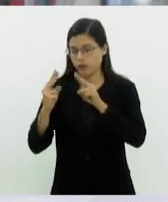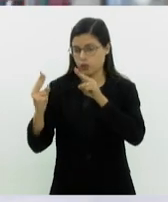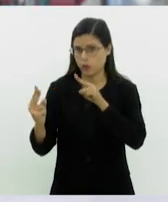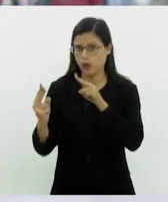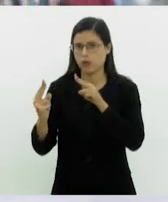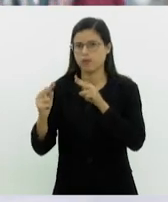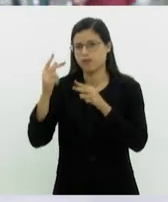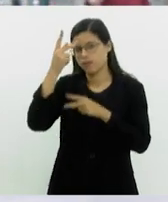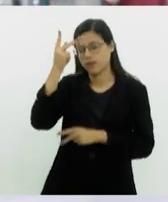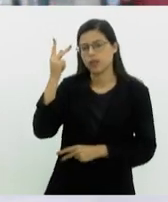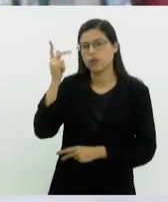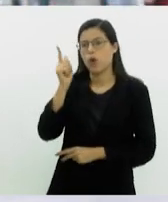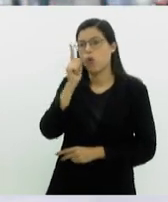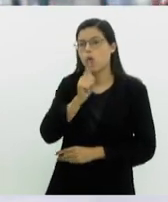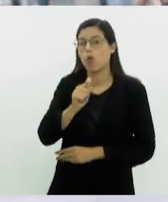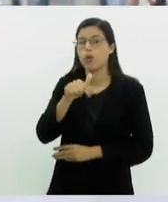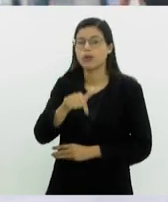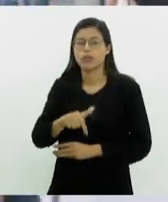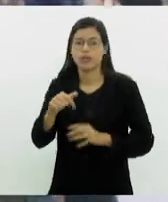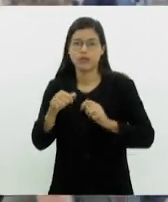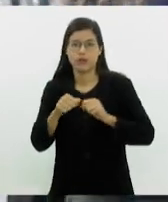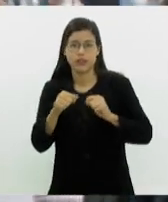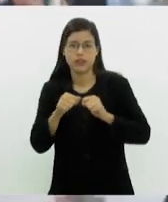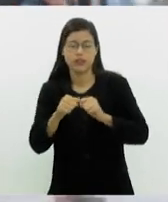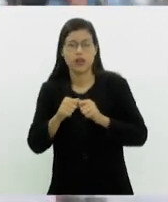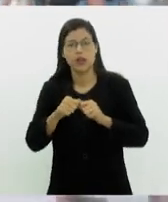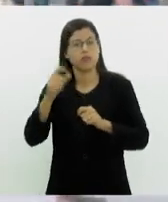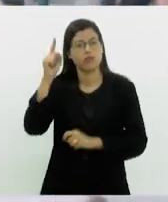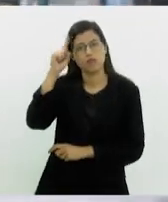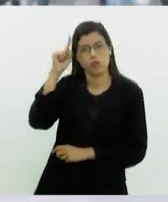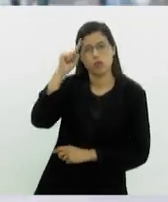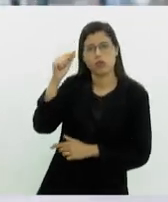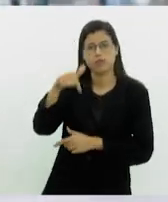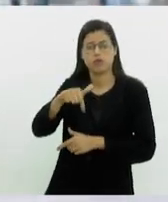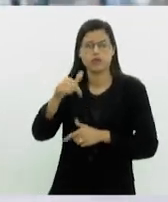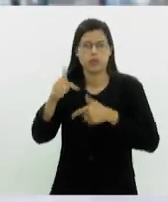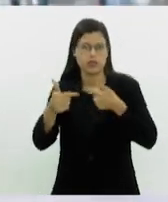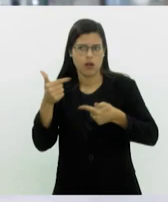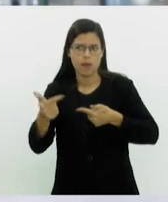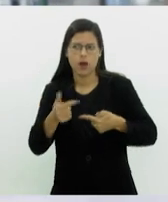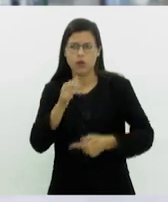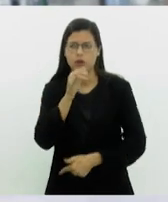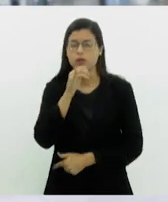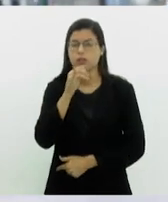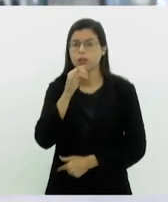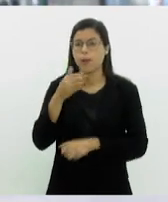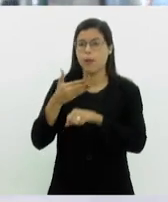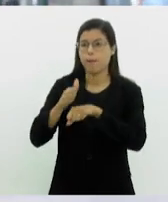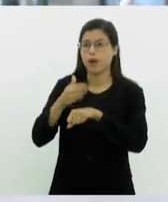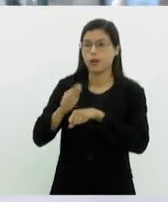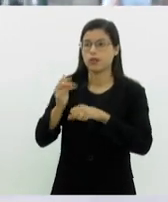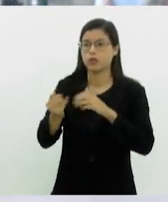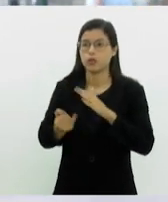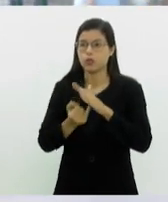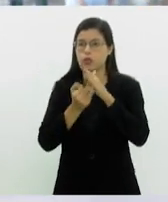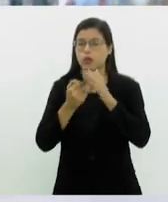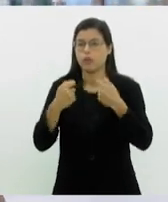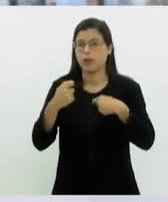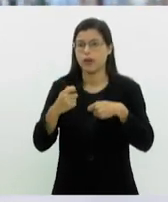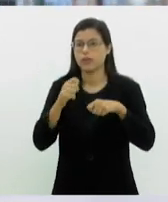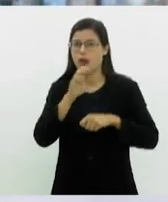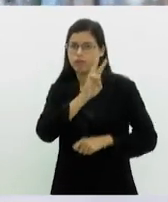a pessoa vai conseguir encaixar na rotina dela esse trabalho. Então, um exemplo prático é uma ONG que precisa de um site.